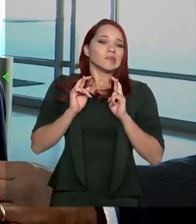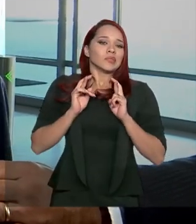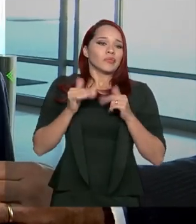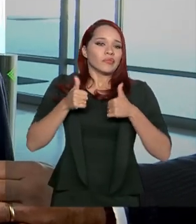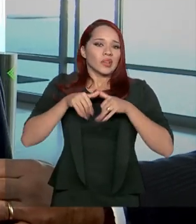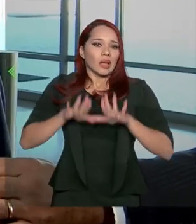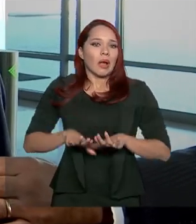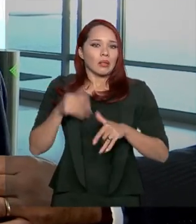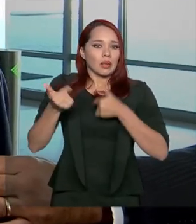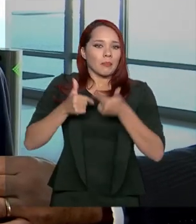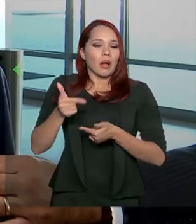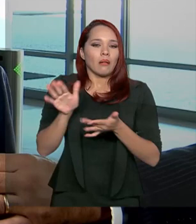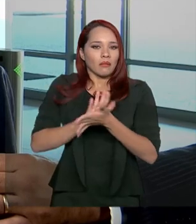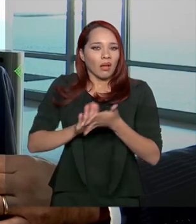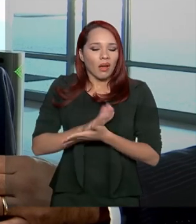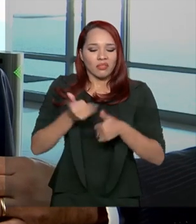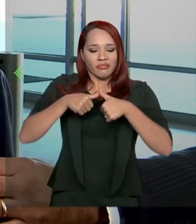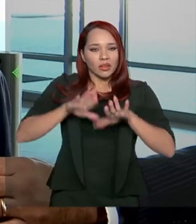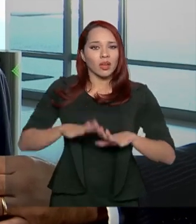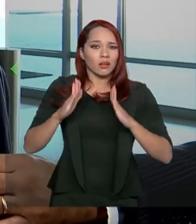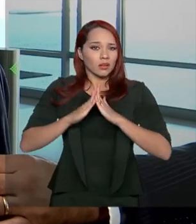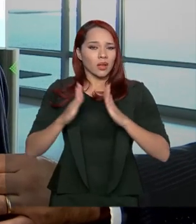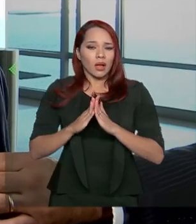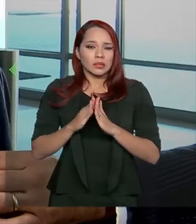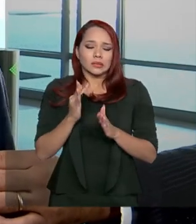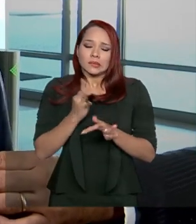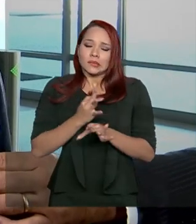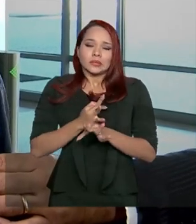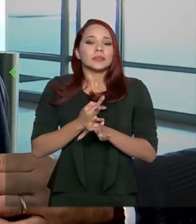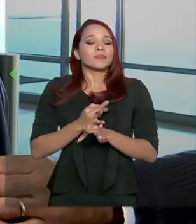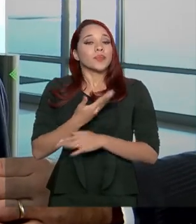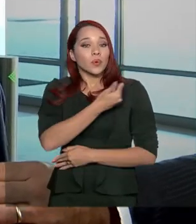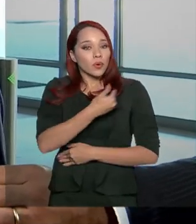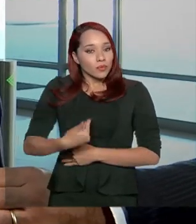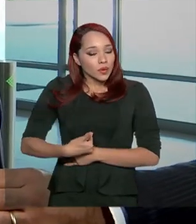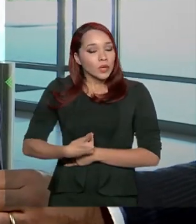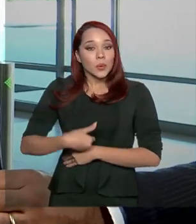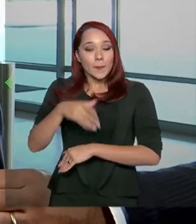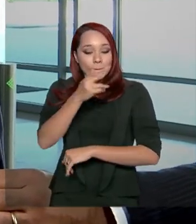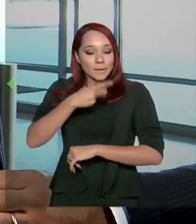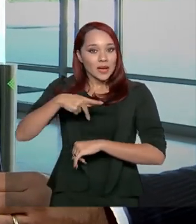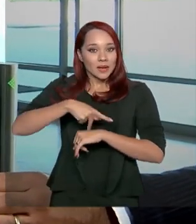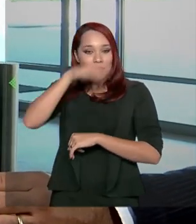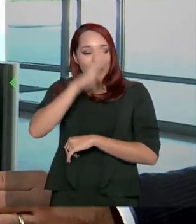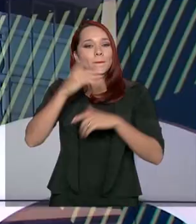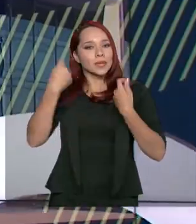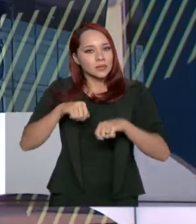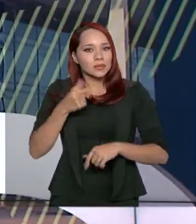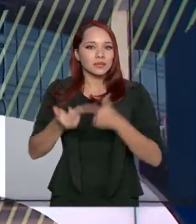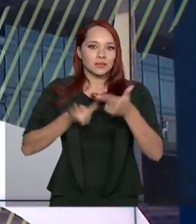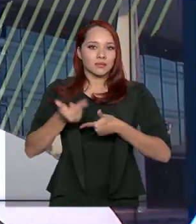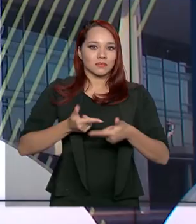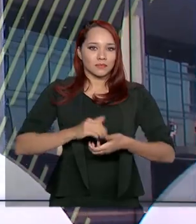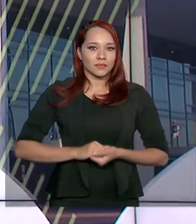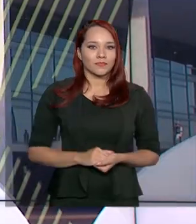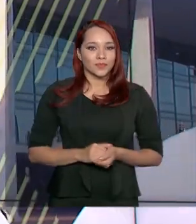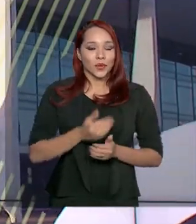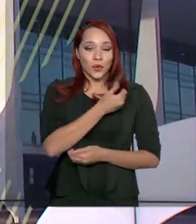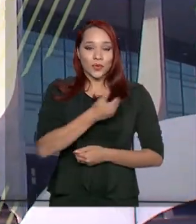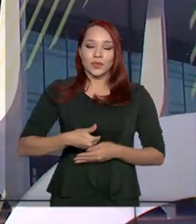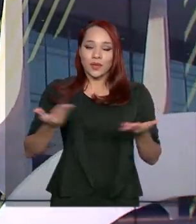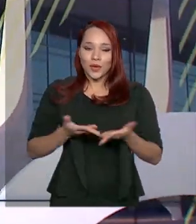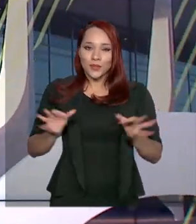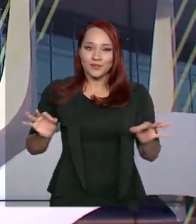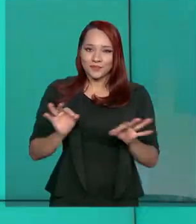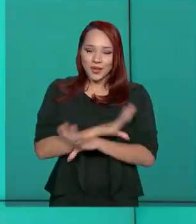sem trabalhar, em casa e o governo também precisa, o país precisa desse trabalho. O governo agora